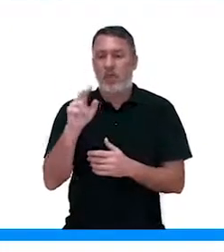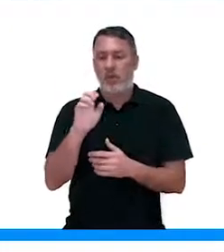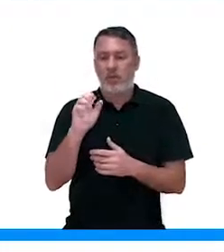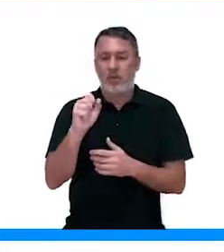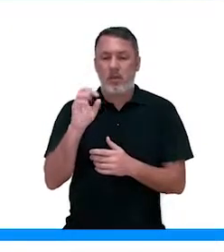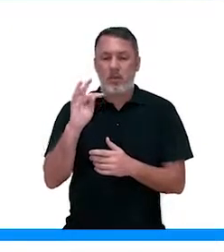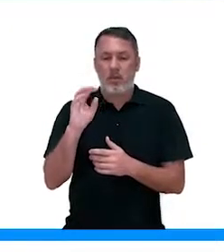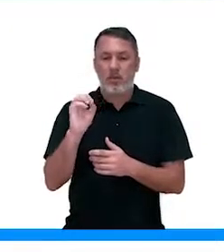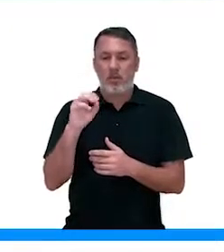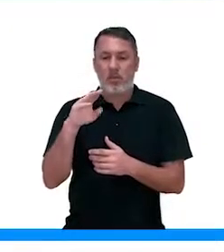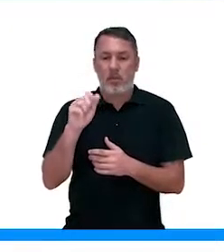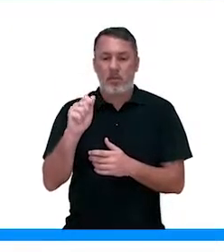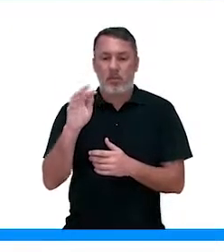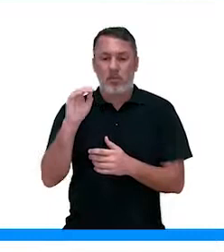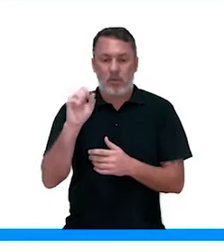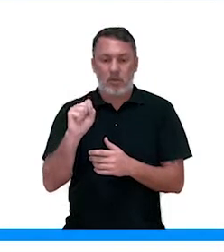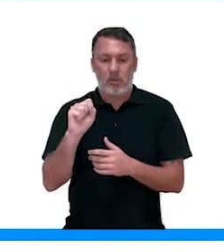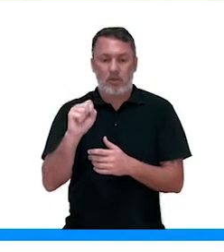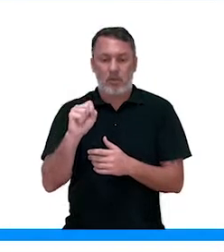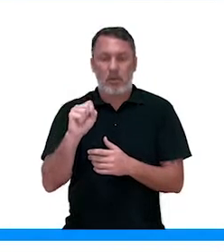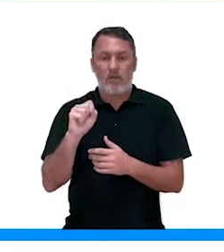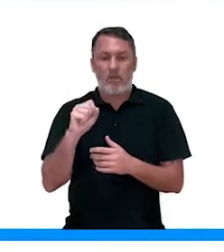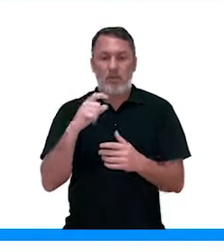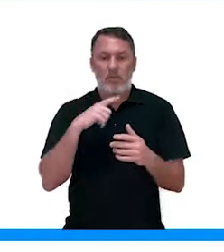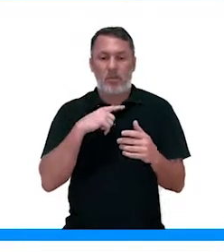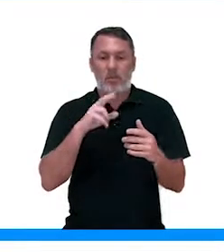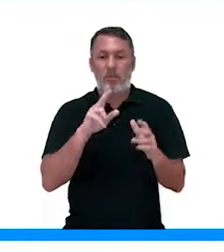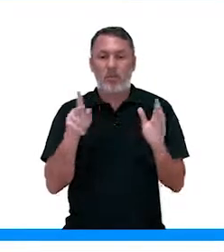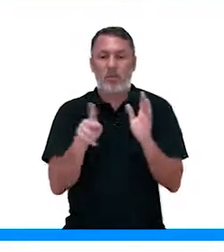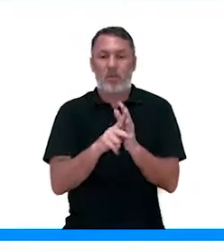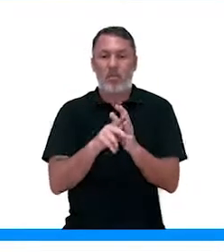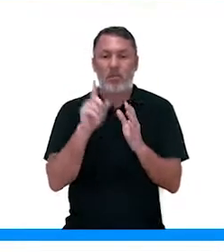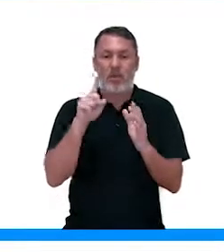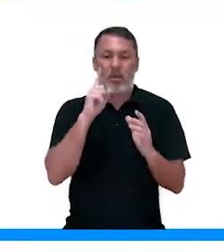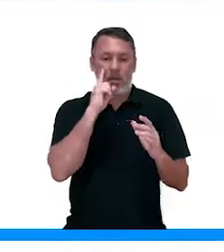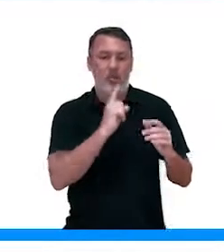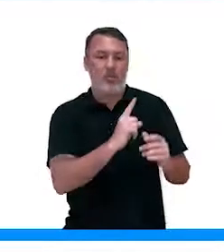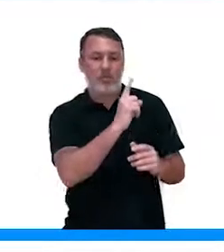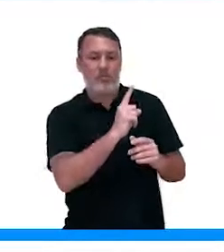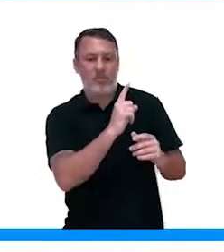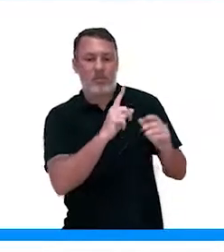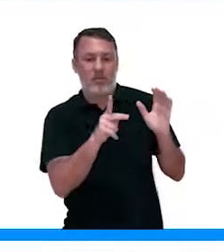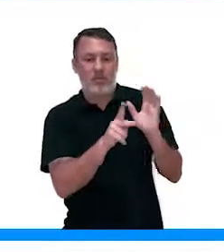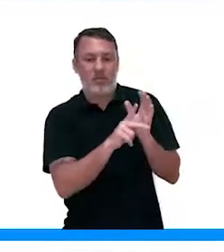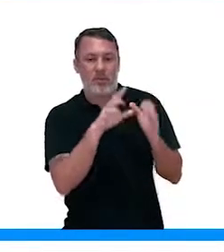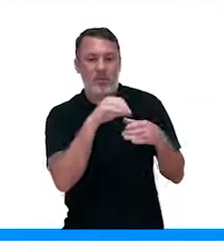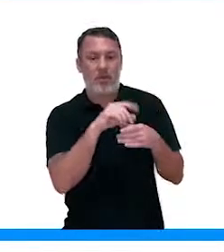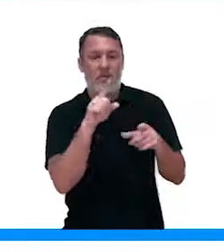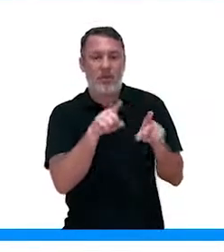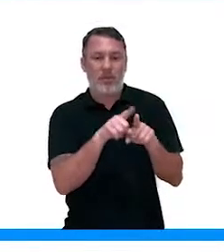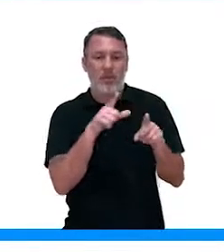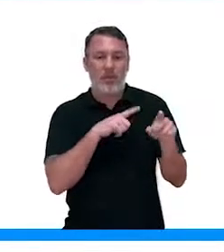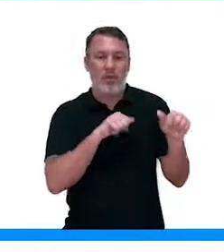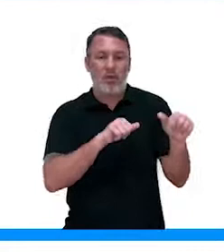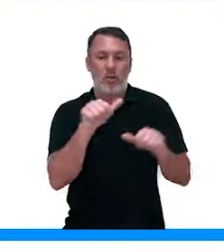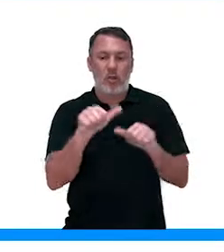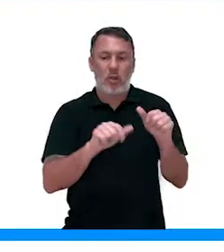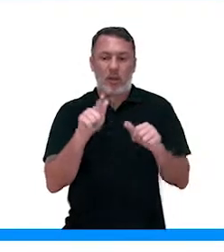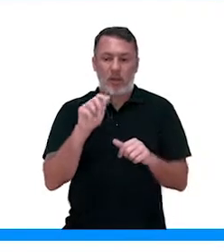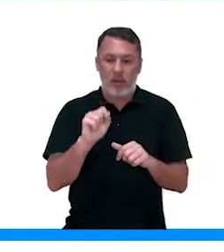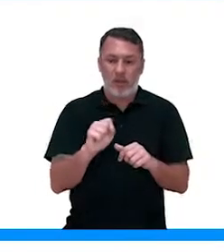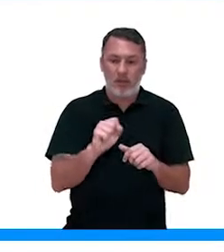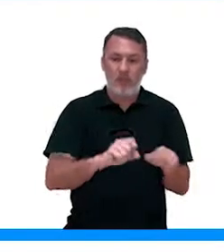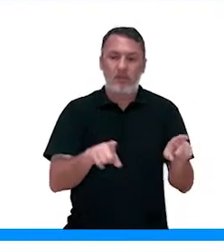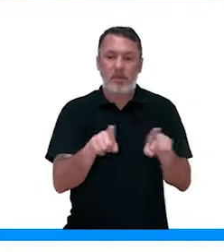folha, pela própria cutícula, que a gente já comentou o que é, aquela camada que está ali em cima, também acontece trocas gasosas.